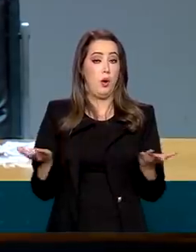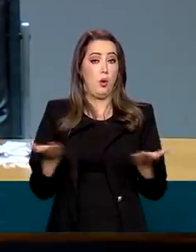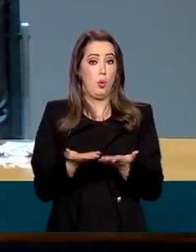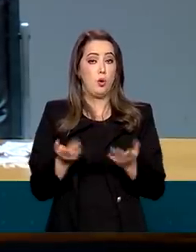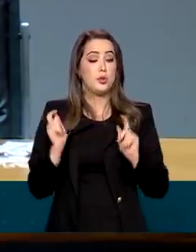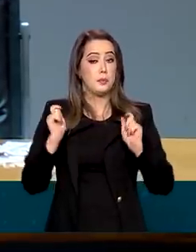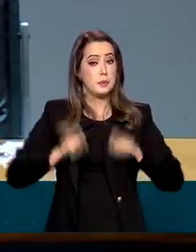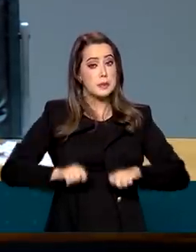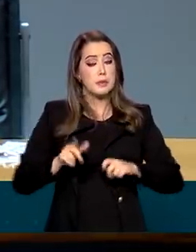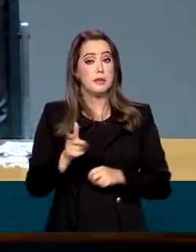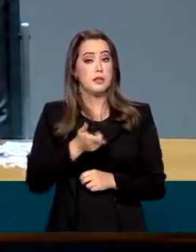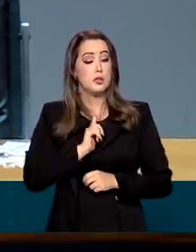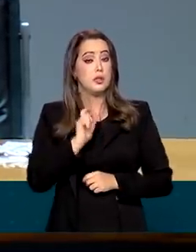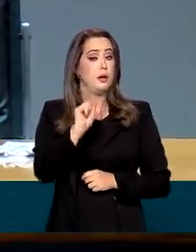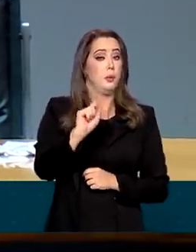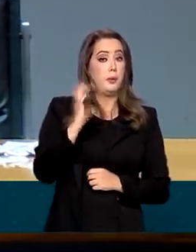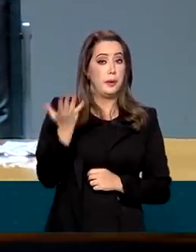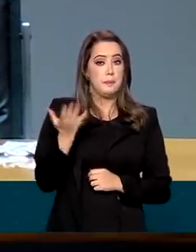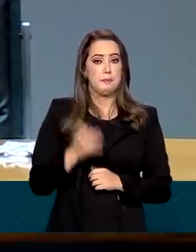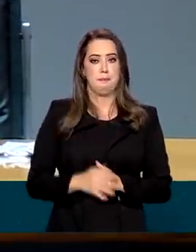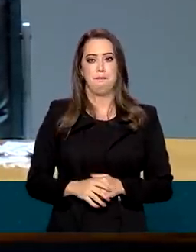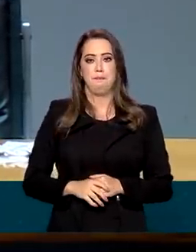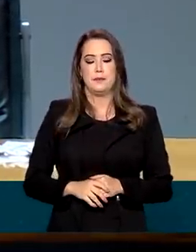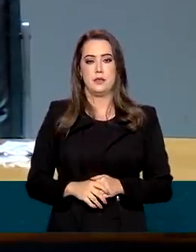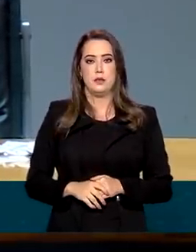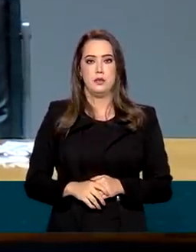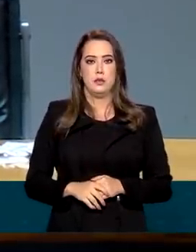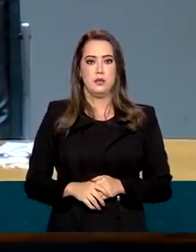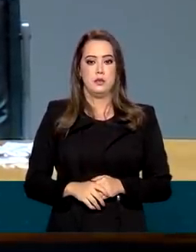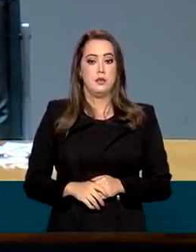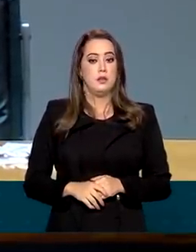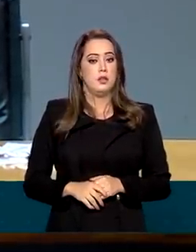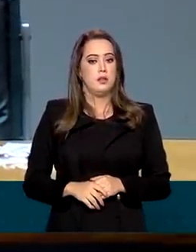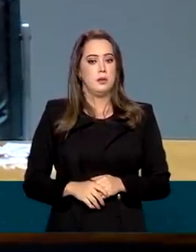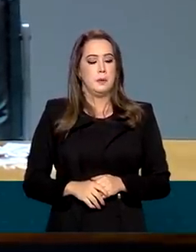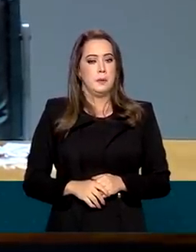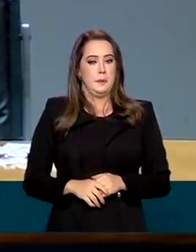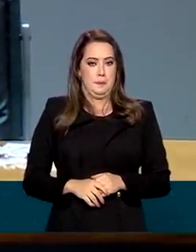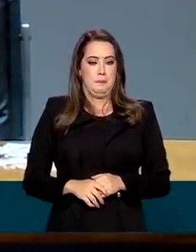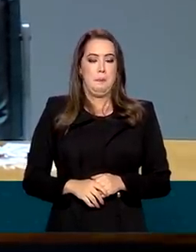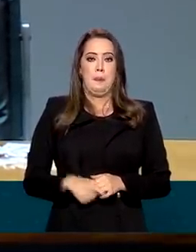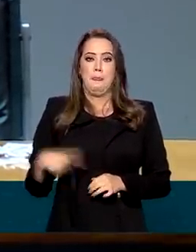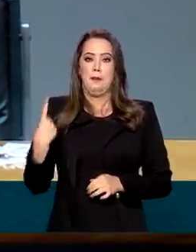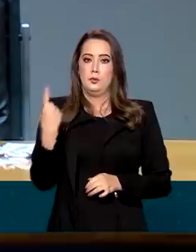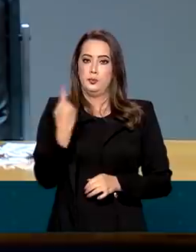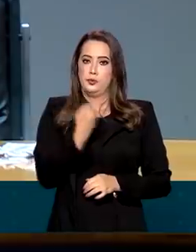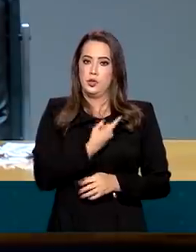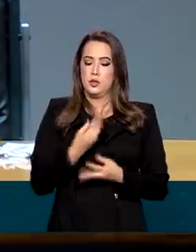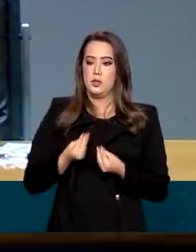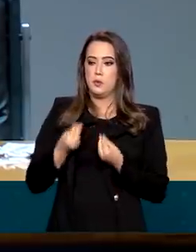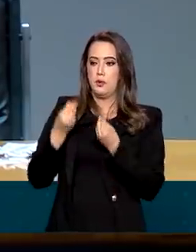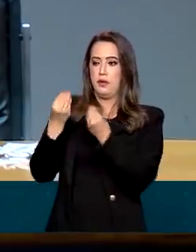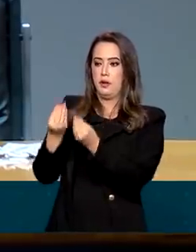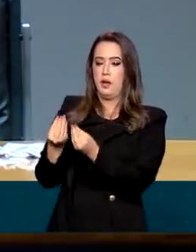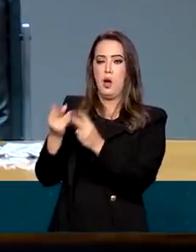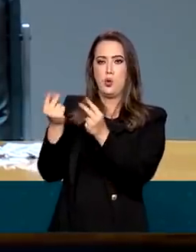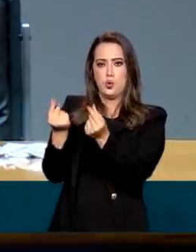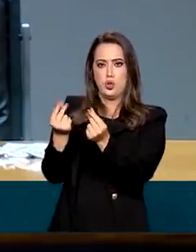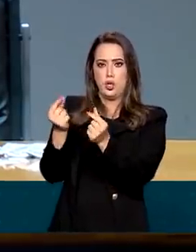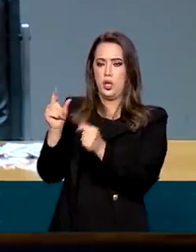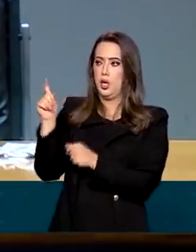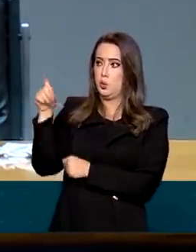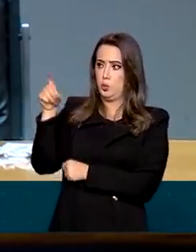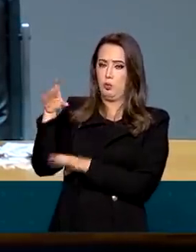espaço, na verdade, é simplesmente retomar o que a gente já ia fazer antes. Nós íamos dar o dinheiro para a Bolsa, de repente, caiu o